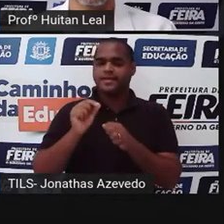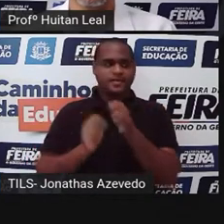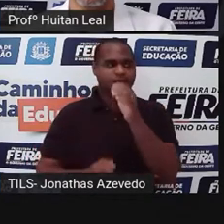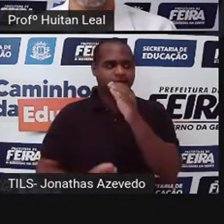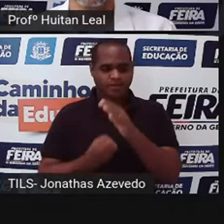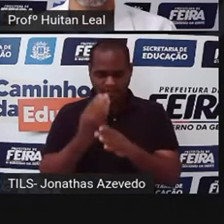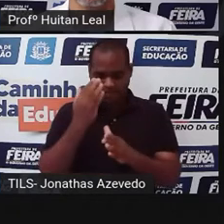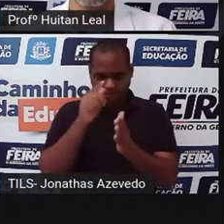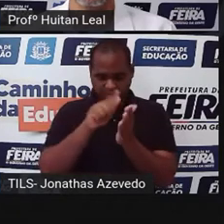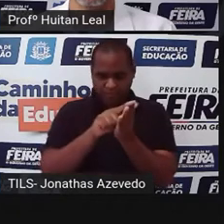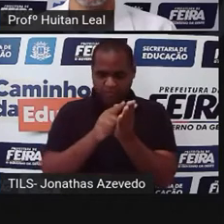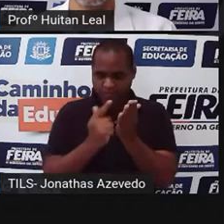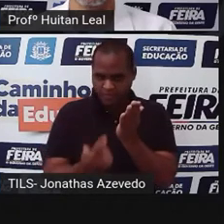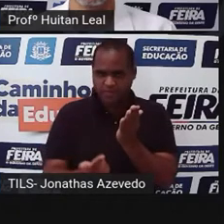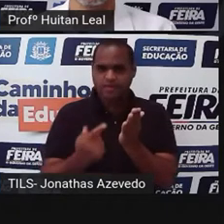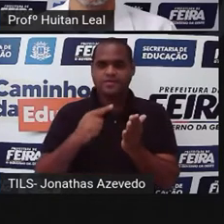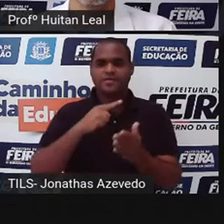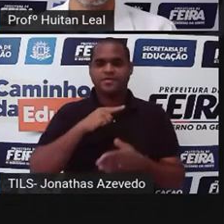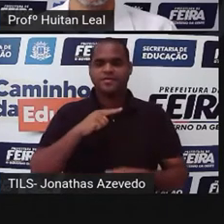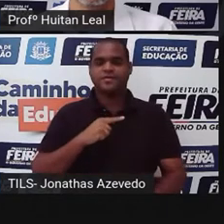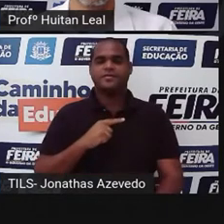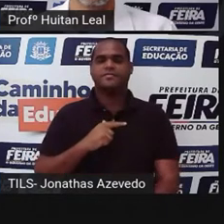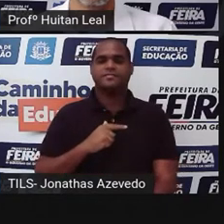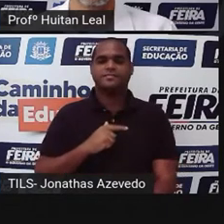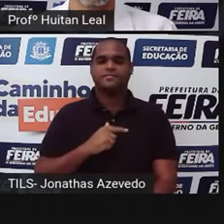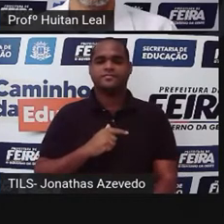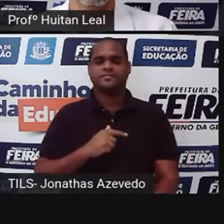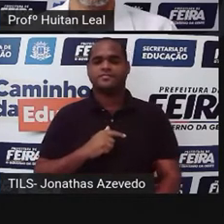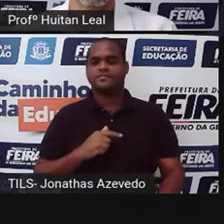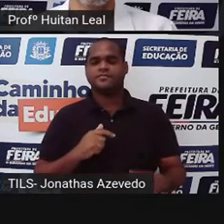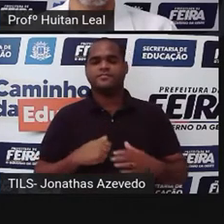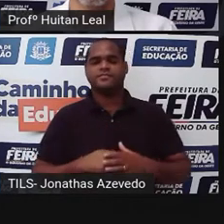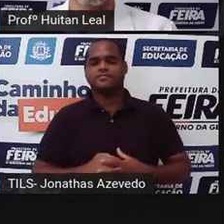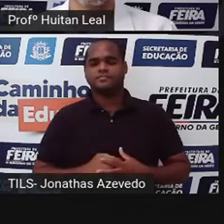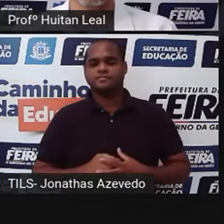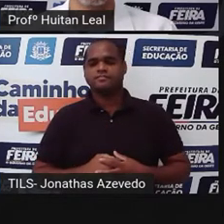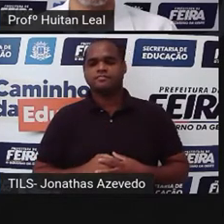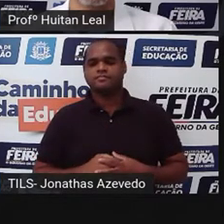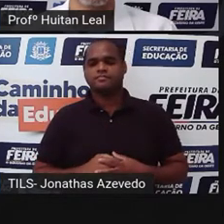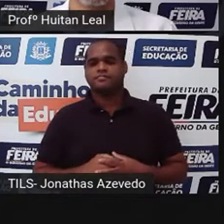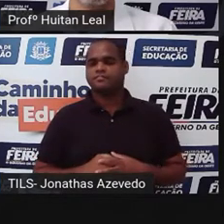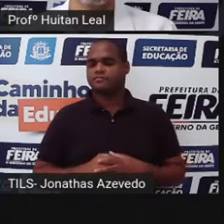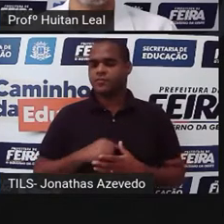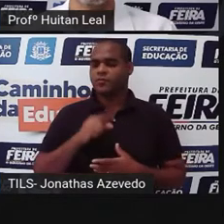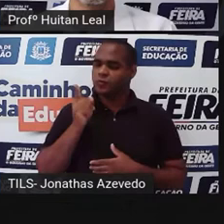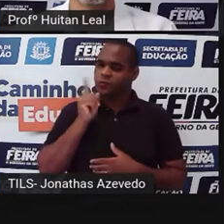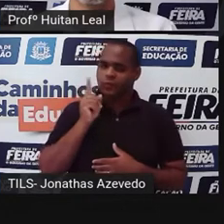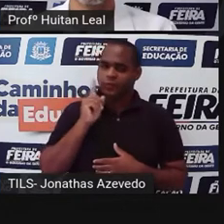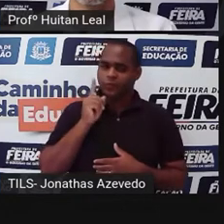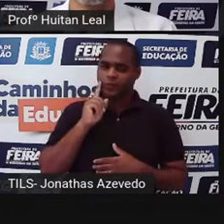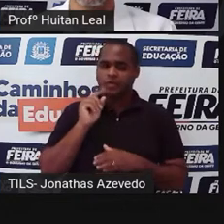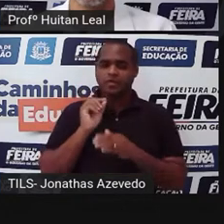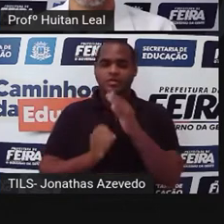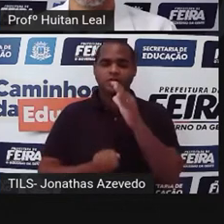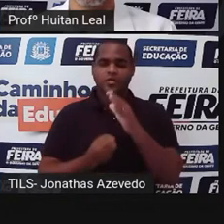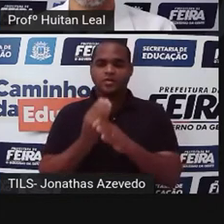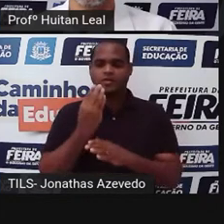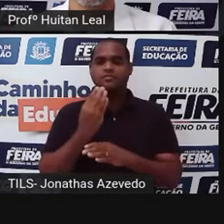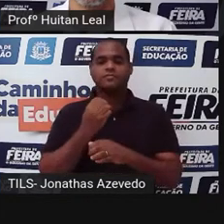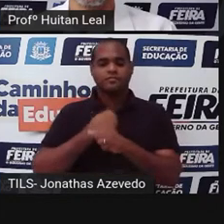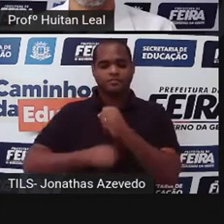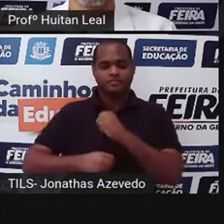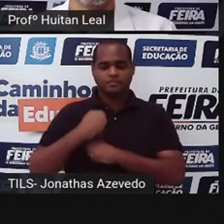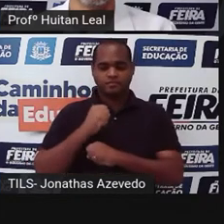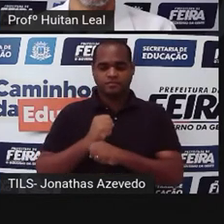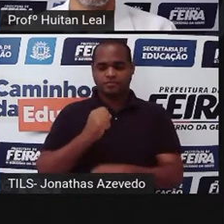jornalísticos, do cotidiano, surgiu por volta do século XIX